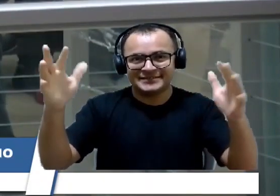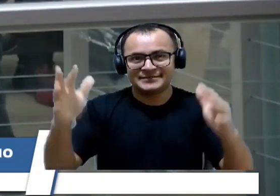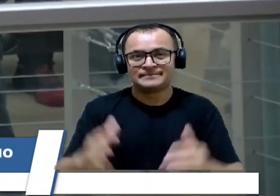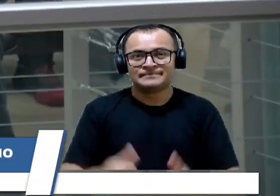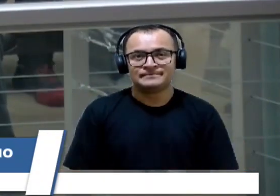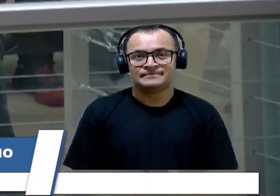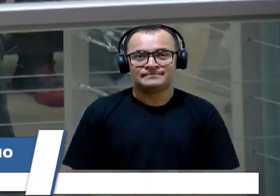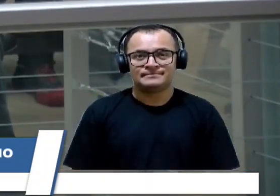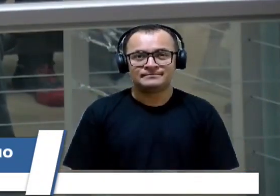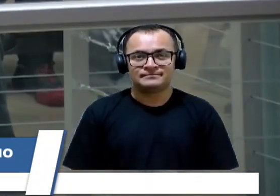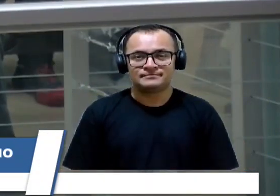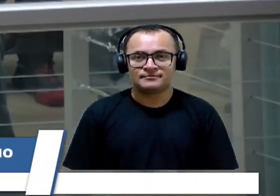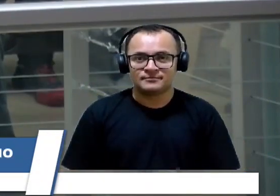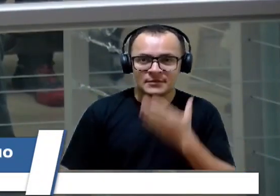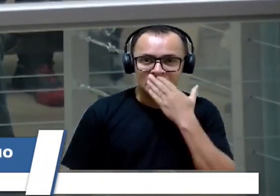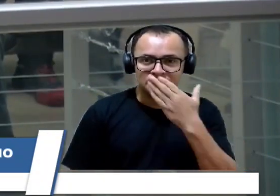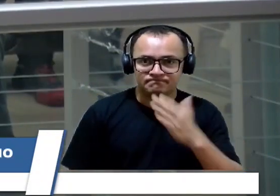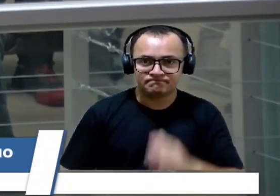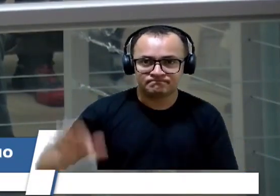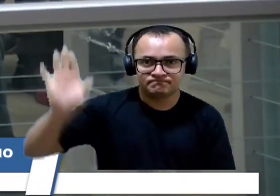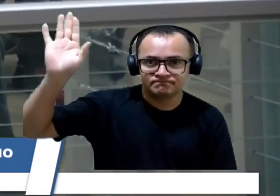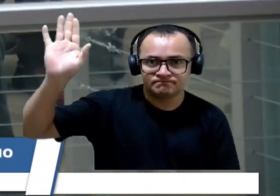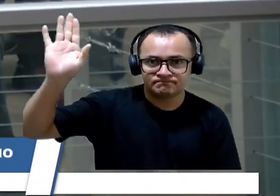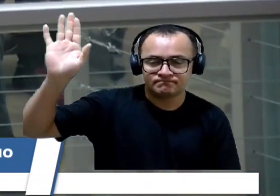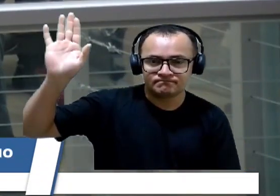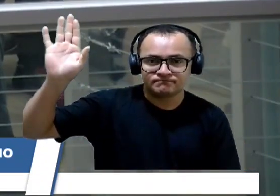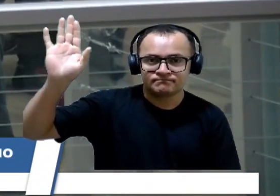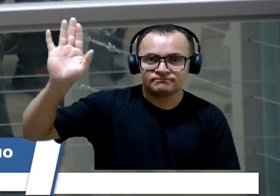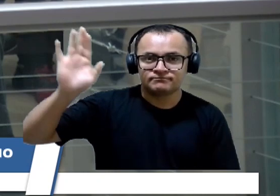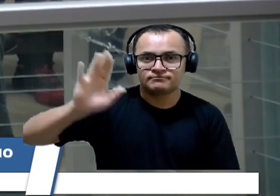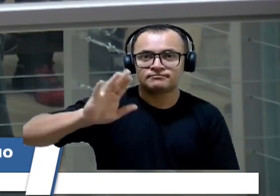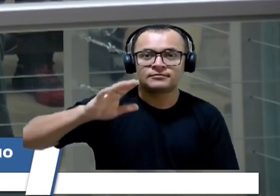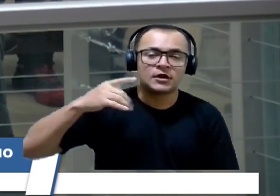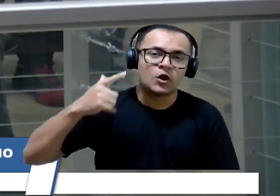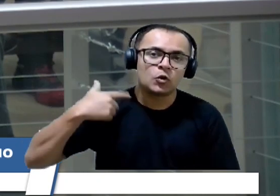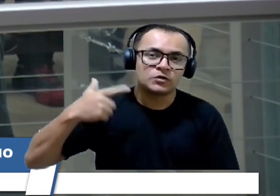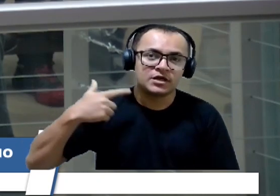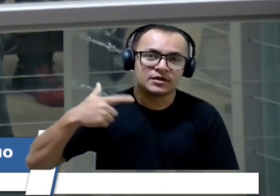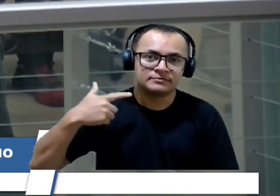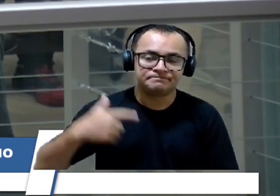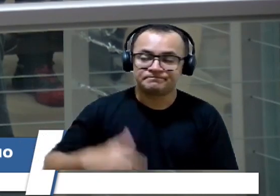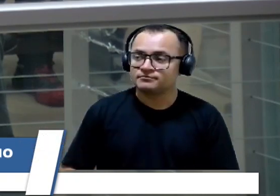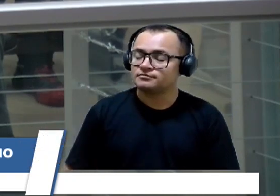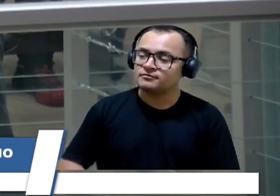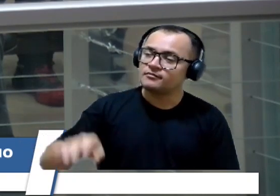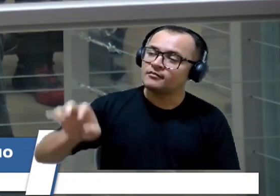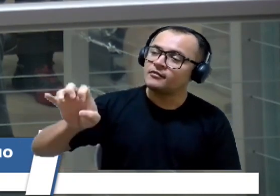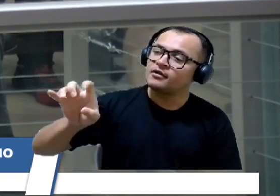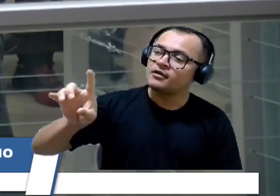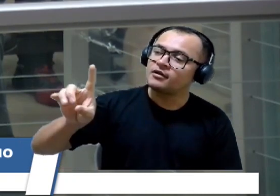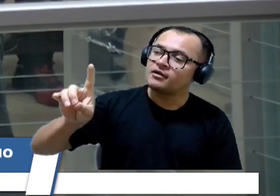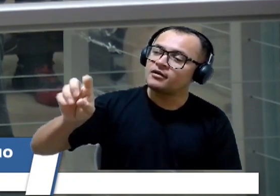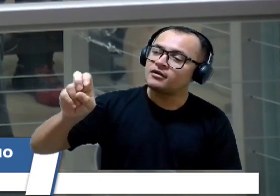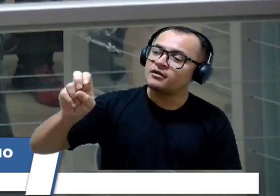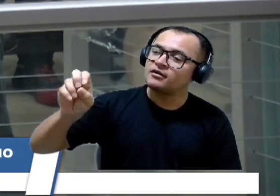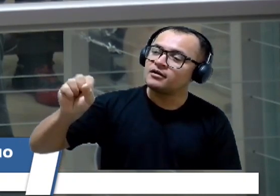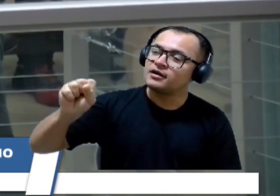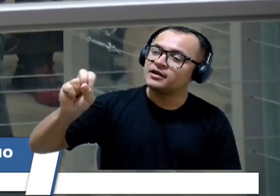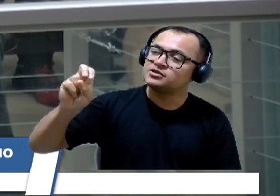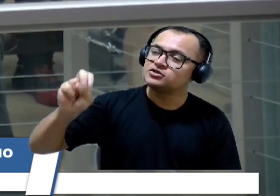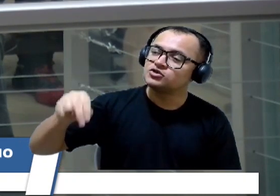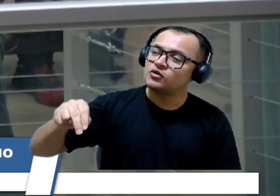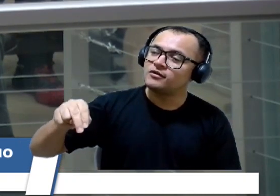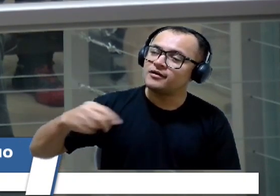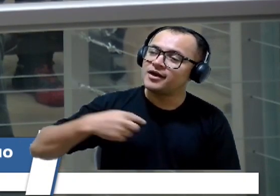Peço palavras. Com a palavra, vereador Lordinha Grazotti. Sou Edson, eu o conheci nesse